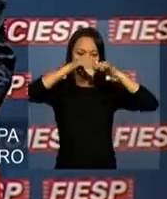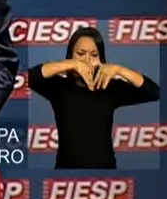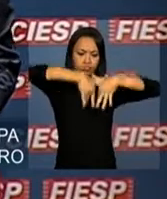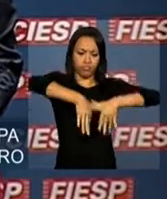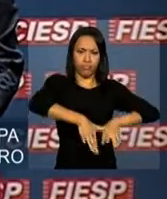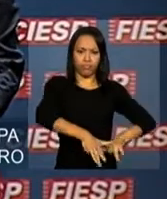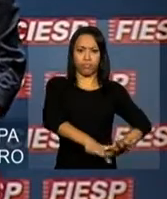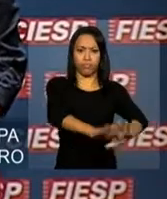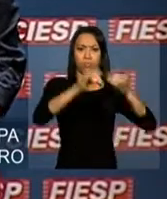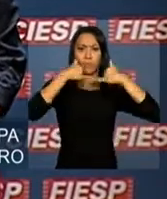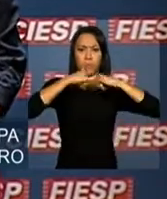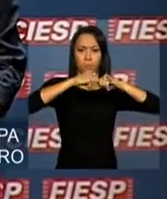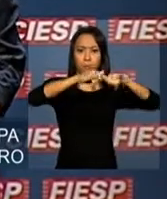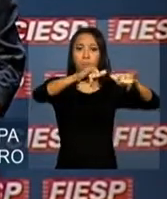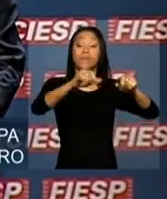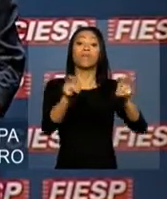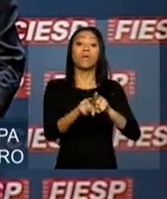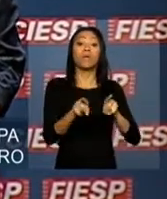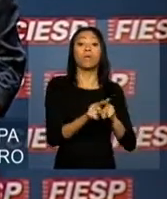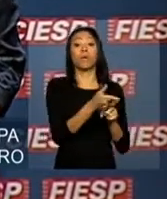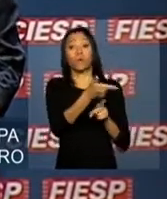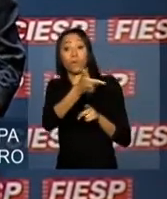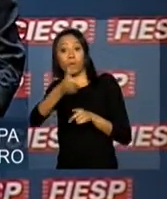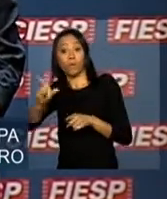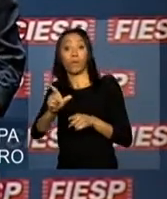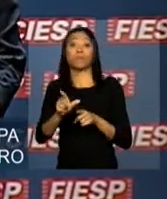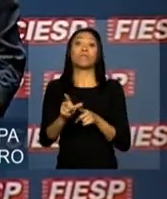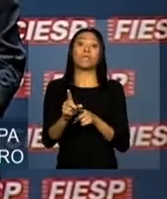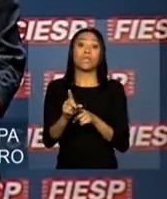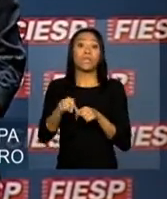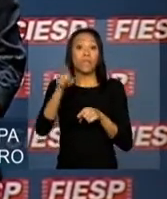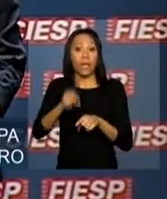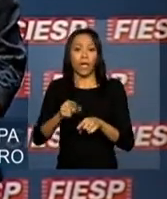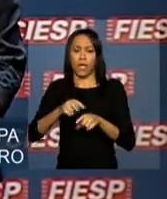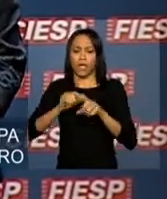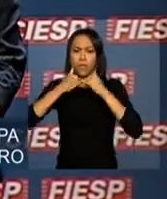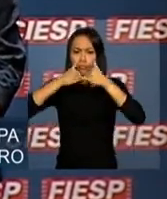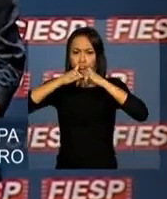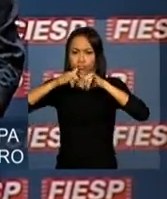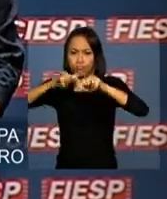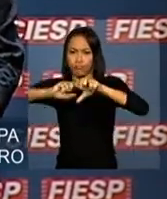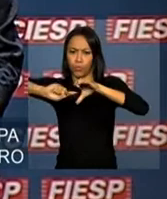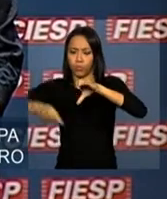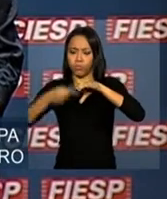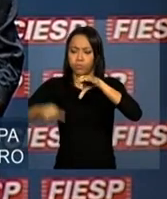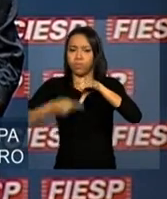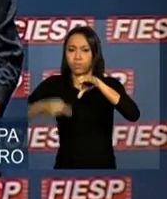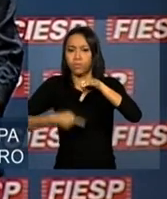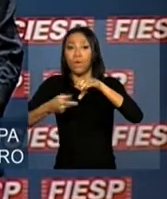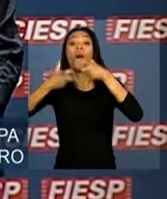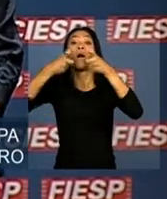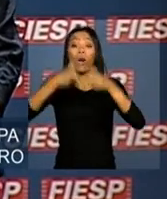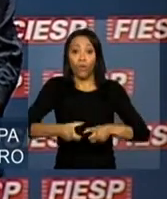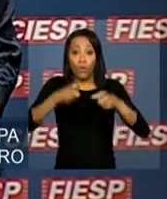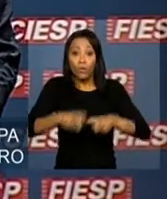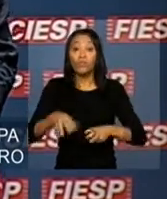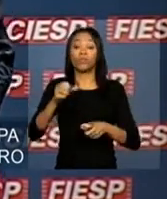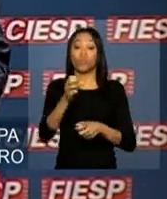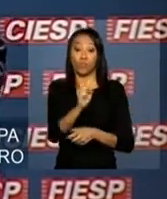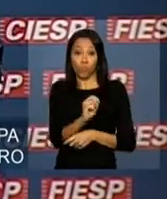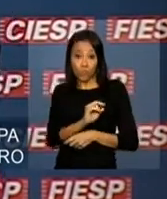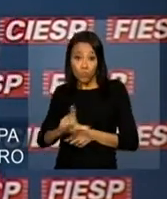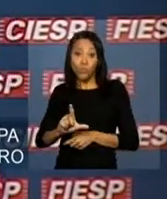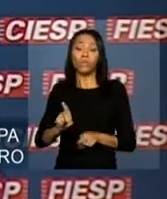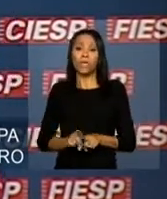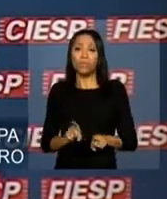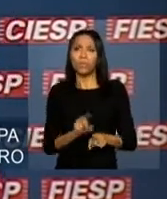de uma empresa de geração muito importante de energia no sul e em todos os estados